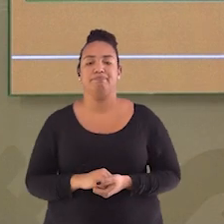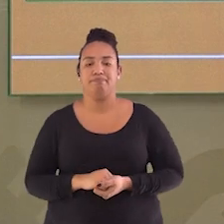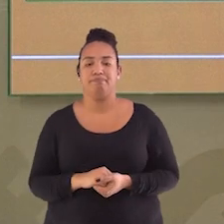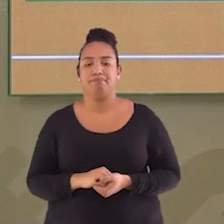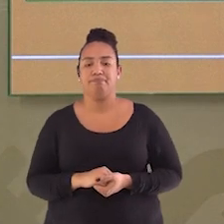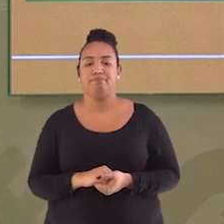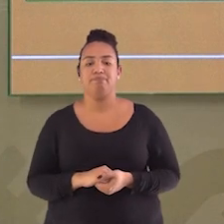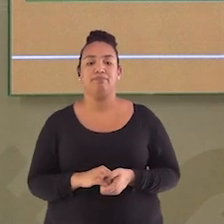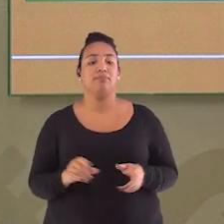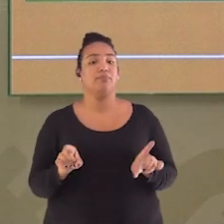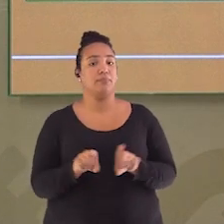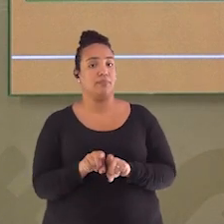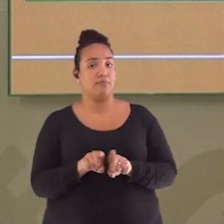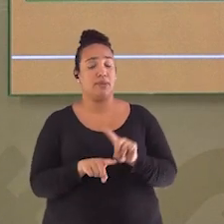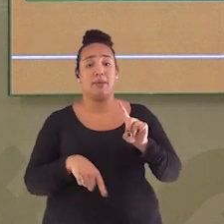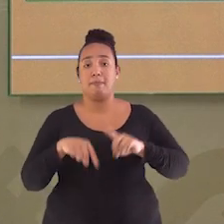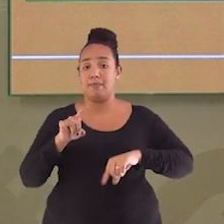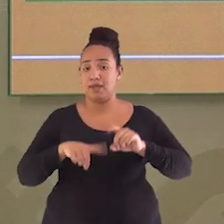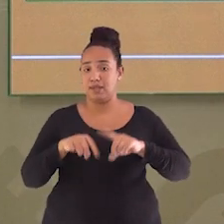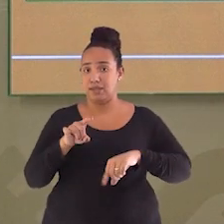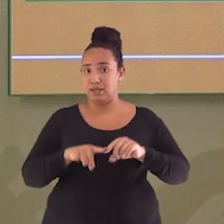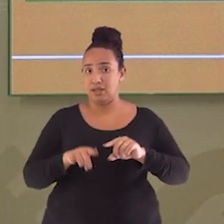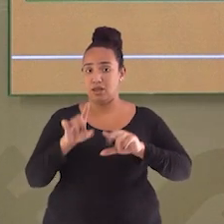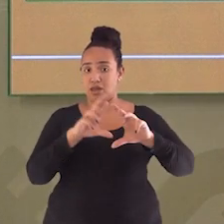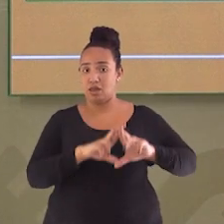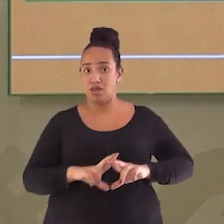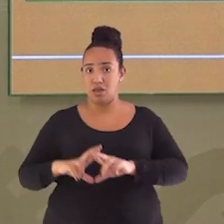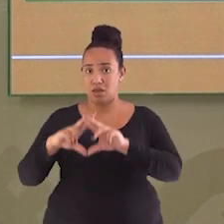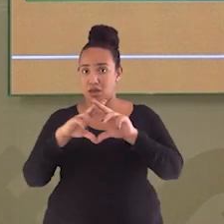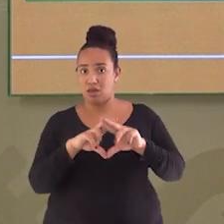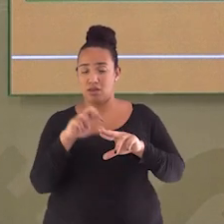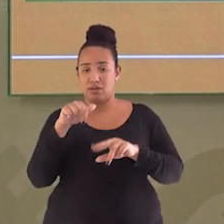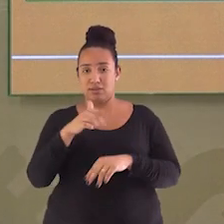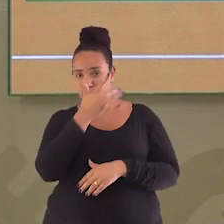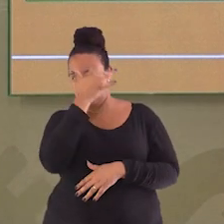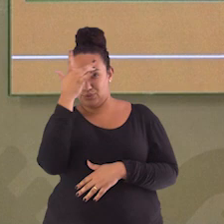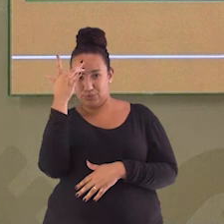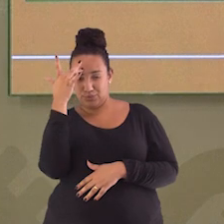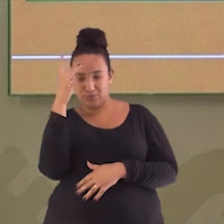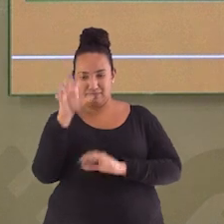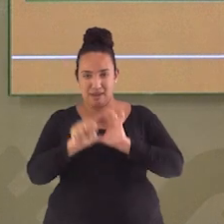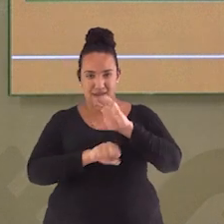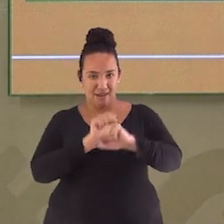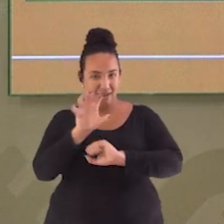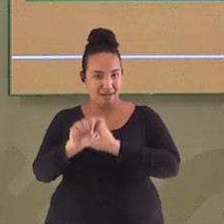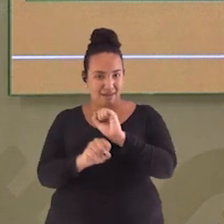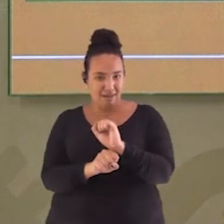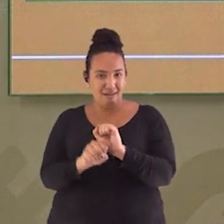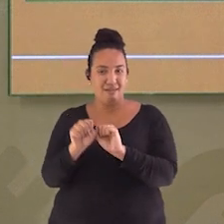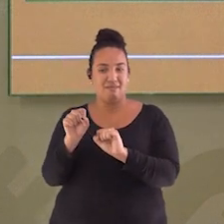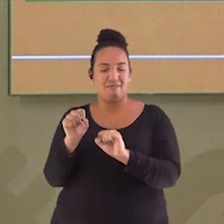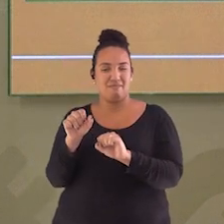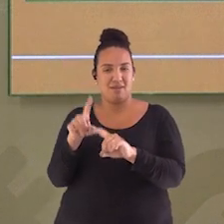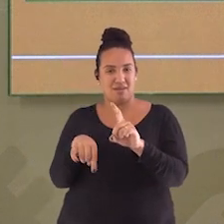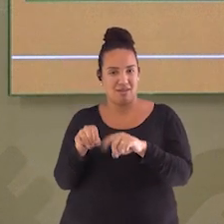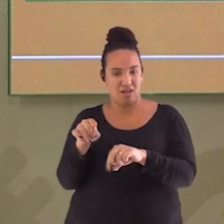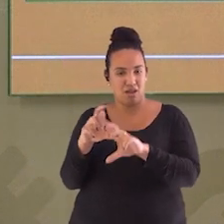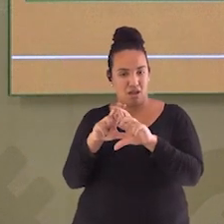Sem falar que os materiais recicláveis, que os catadores de material coletam, né? Nos lixões,